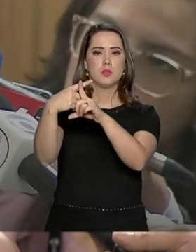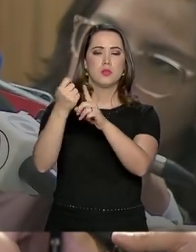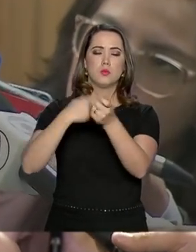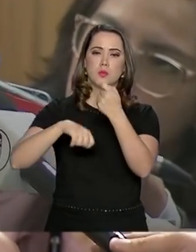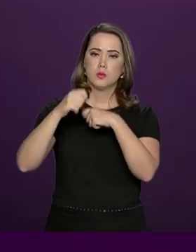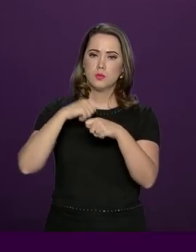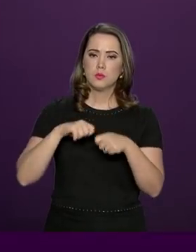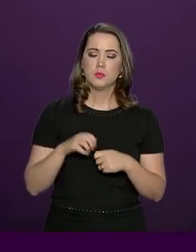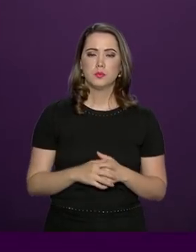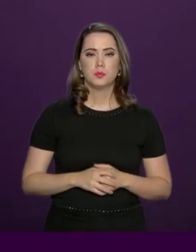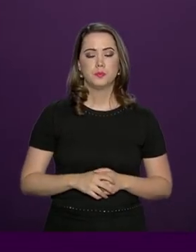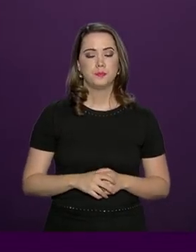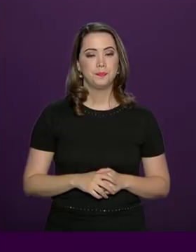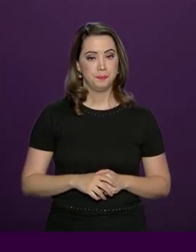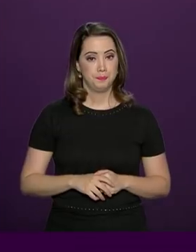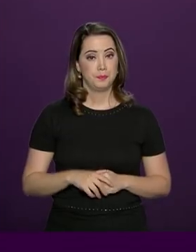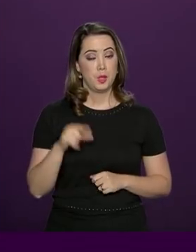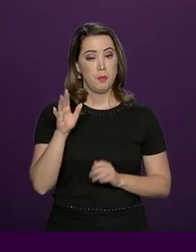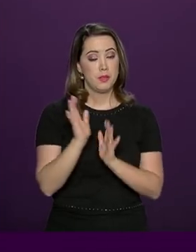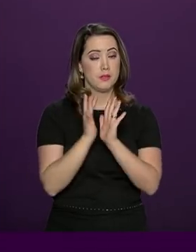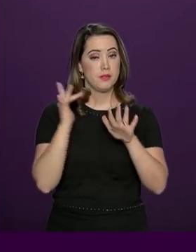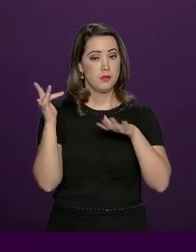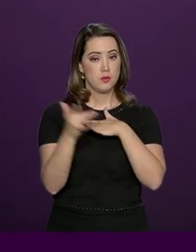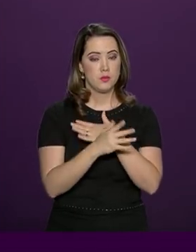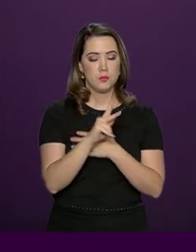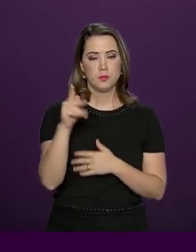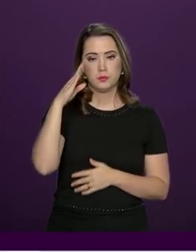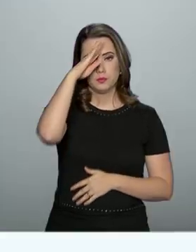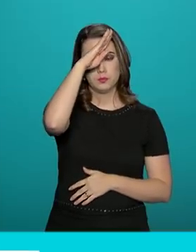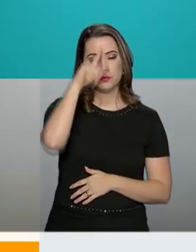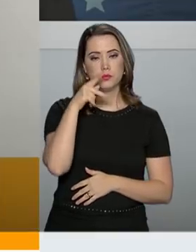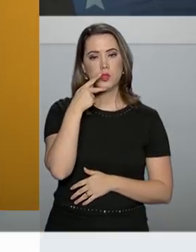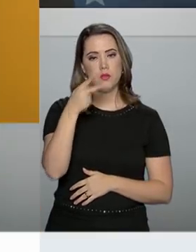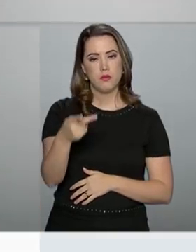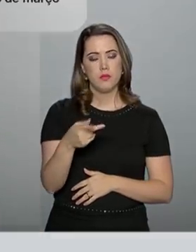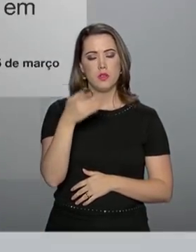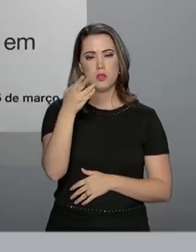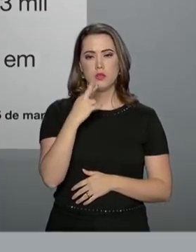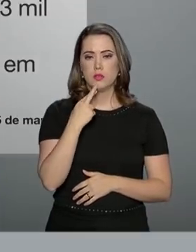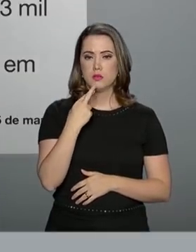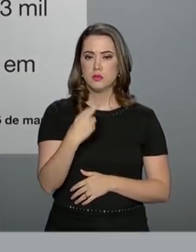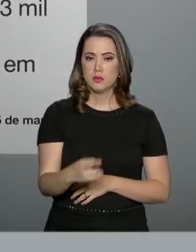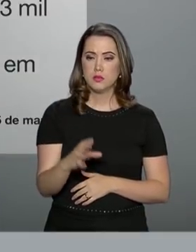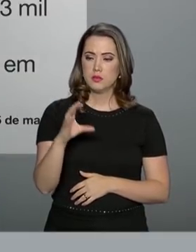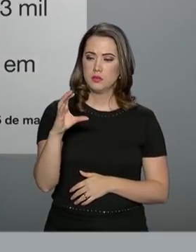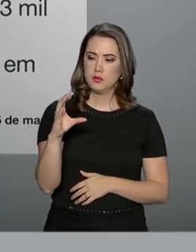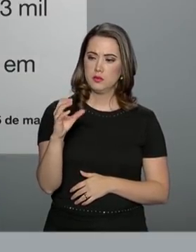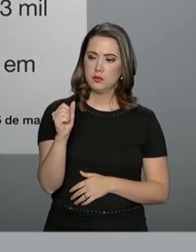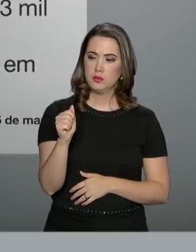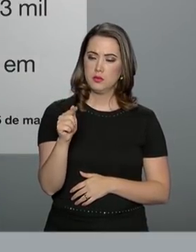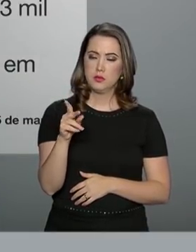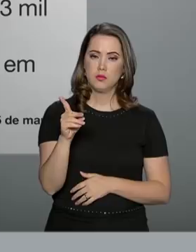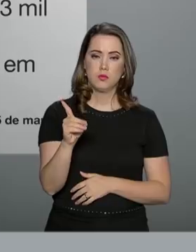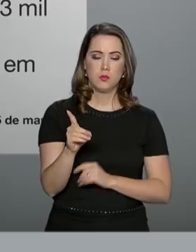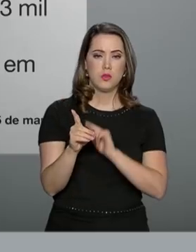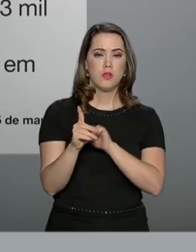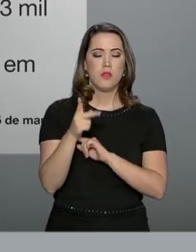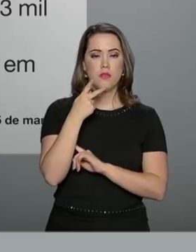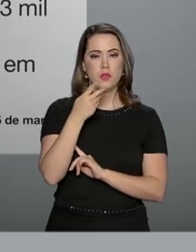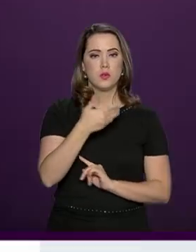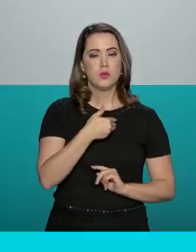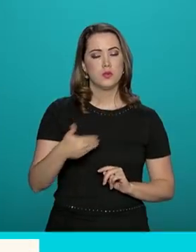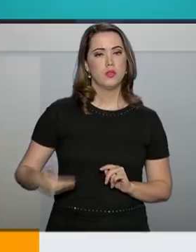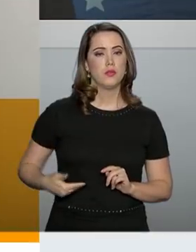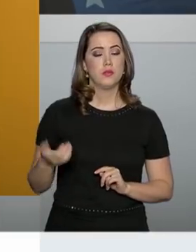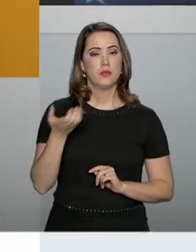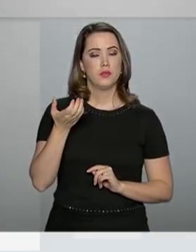economia como um todo. E pelas redes sociais, o presidente Jair Bolsonaro comentou os resultados do Caged e disse que o governo quer muito